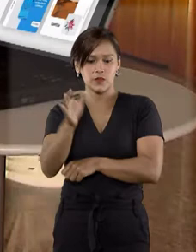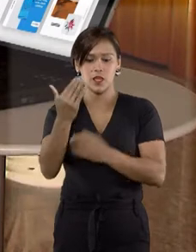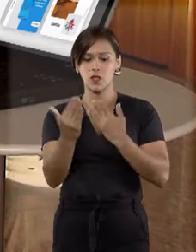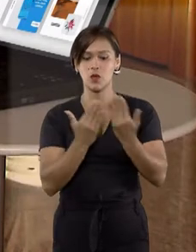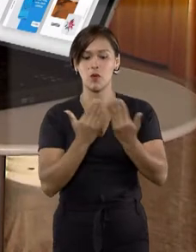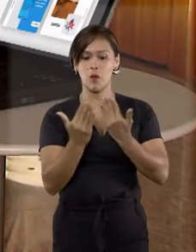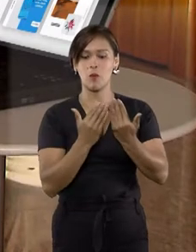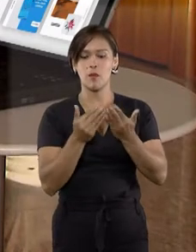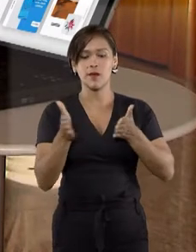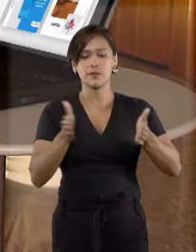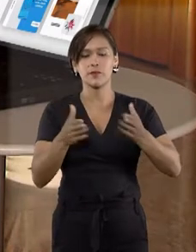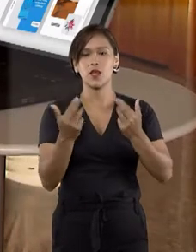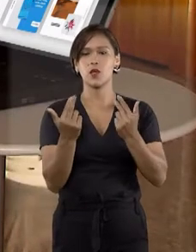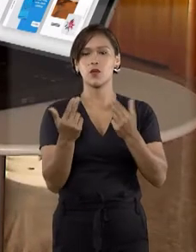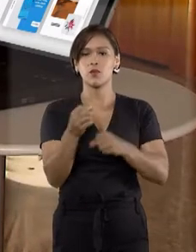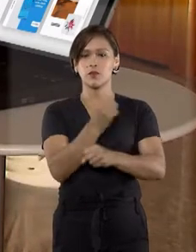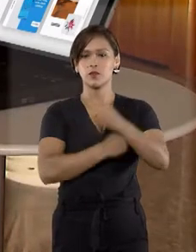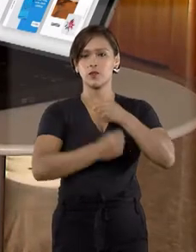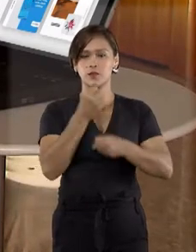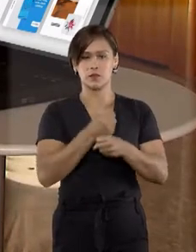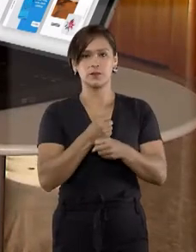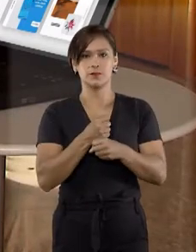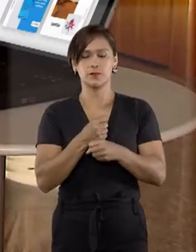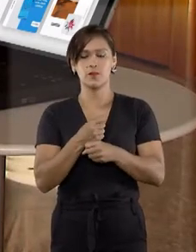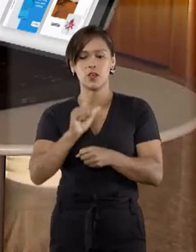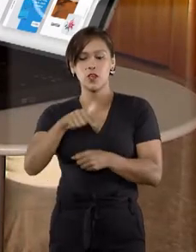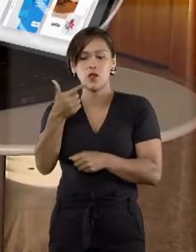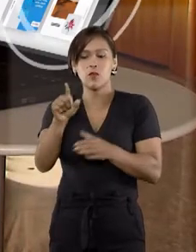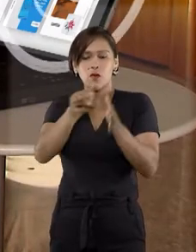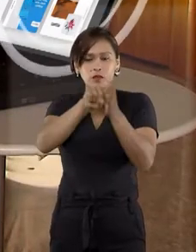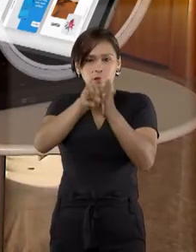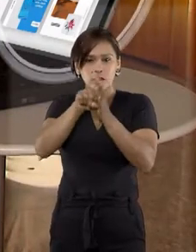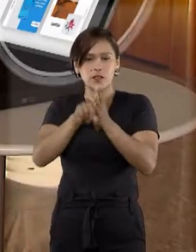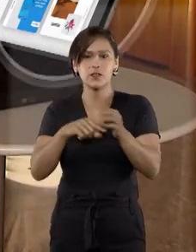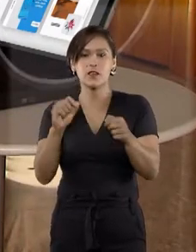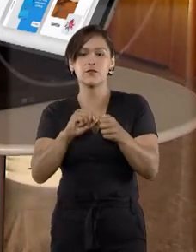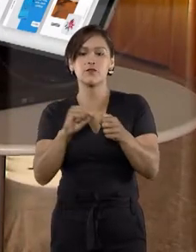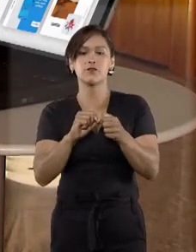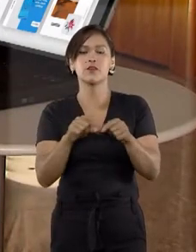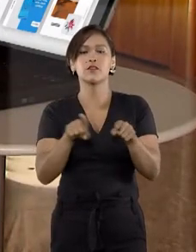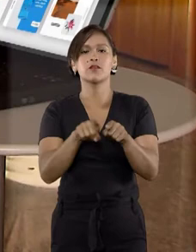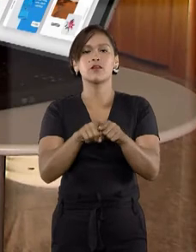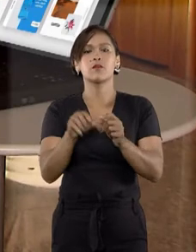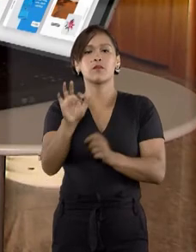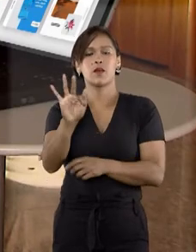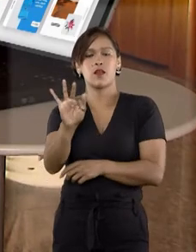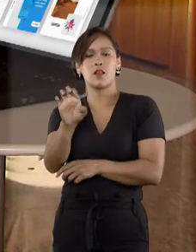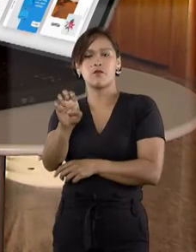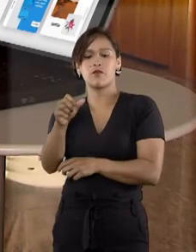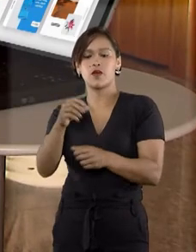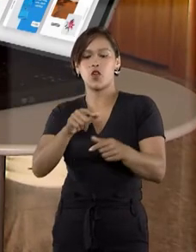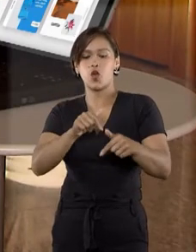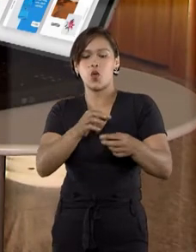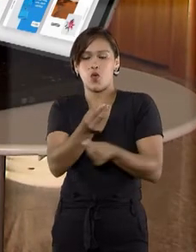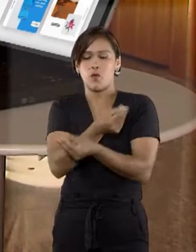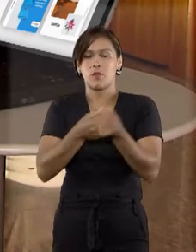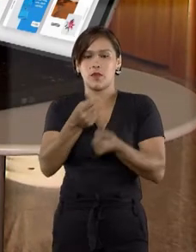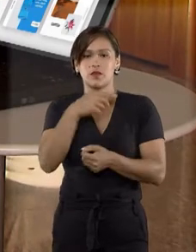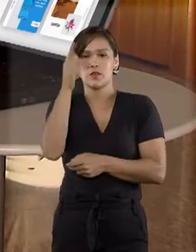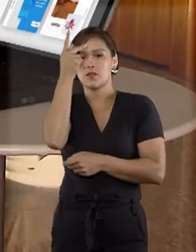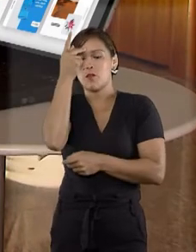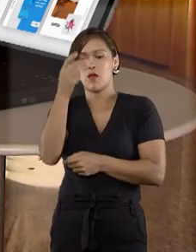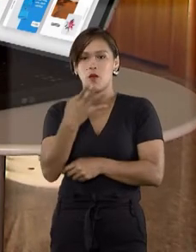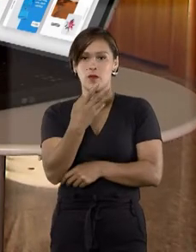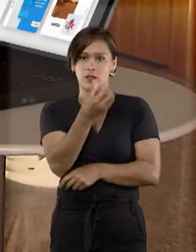na comparação com o mesmo período de 2019. Outra pesquisa, realizada pela Fecomércio São Paulo, mostrou que 46